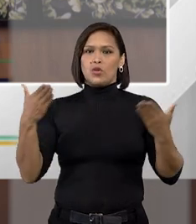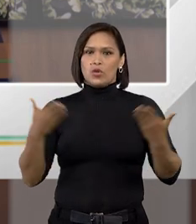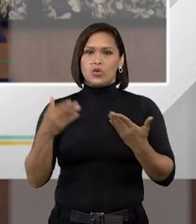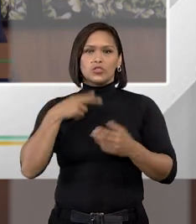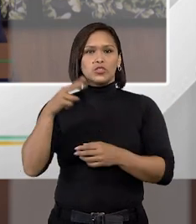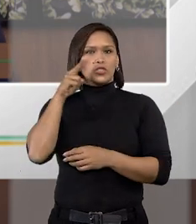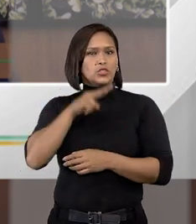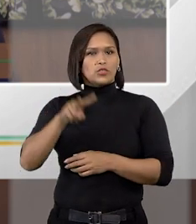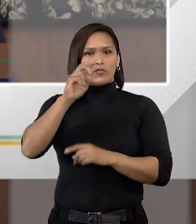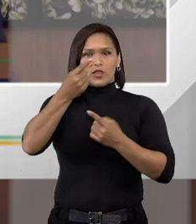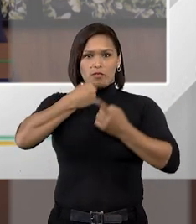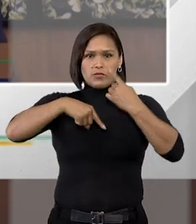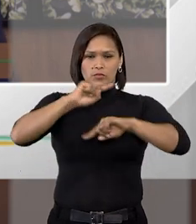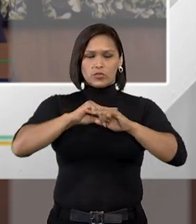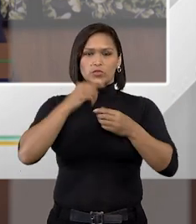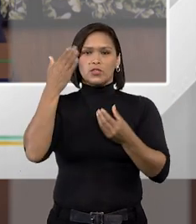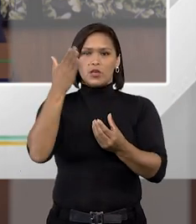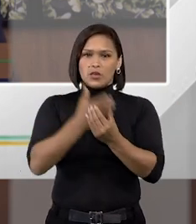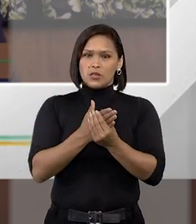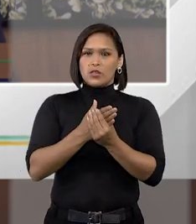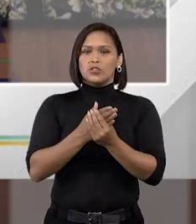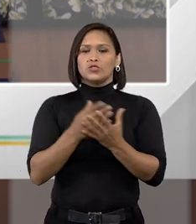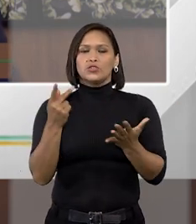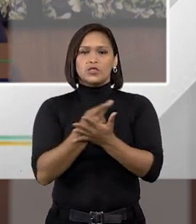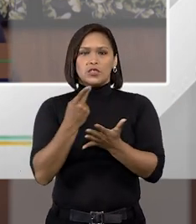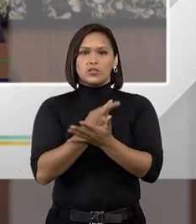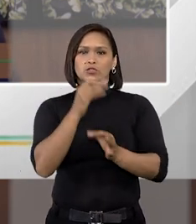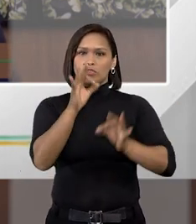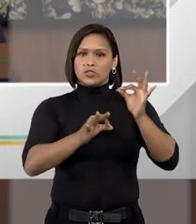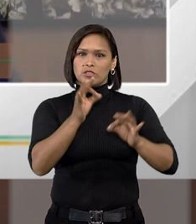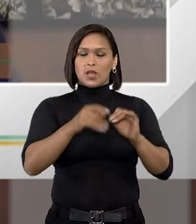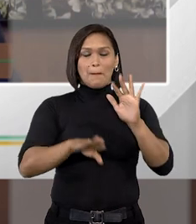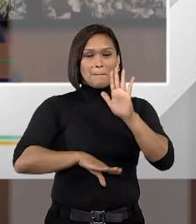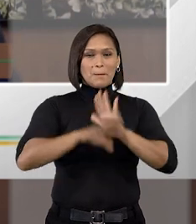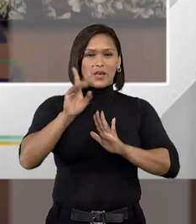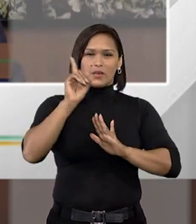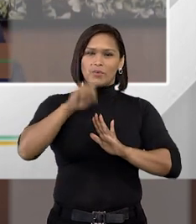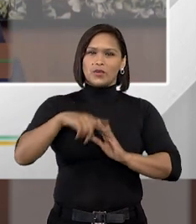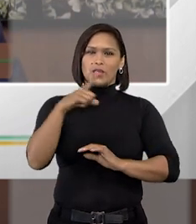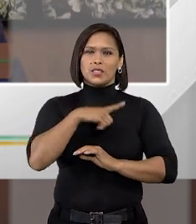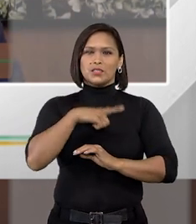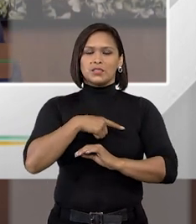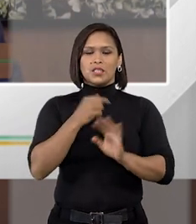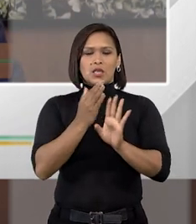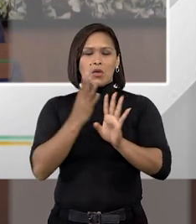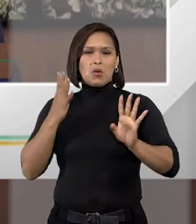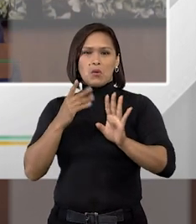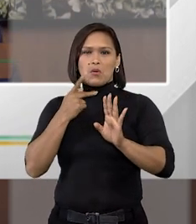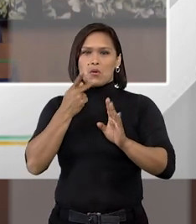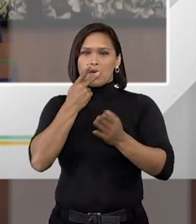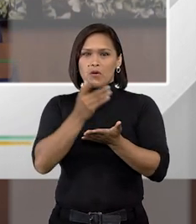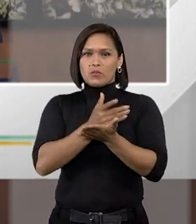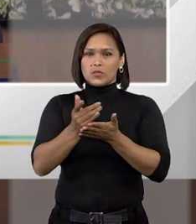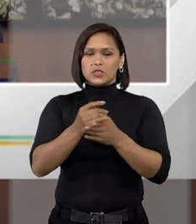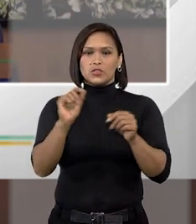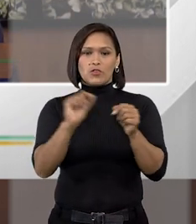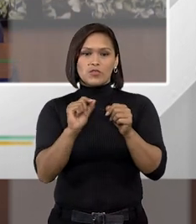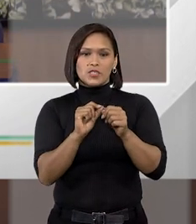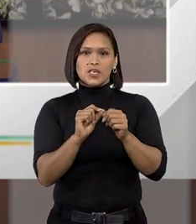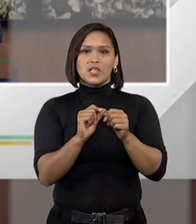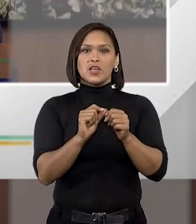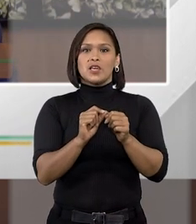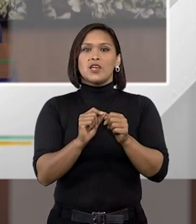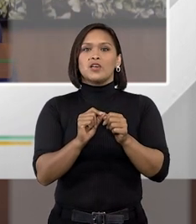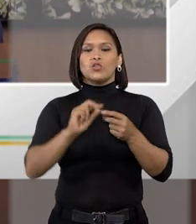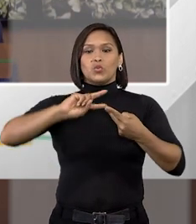a gente vê na evolução dos casos de erro judiciário na maioria das vezes se começou fazendo casos por meio